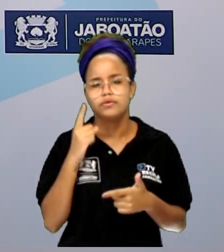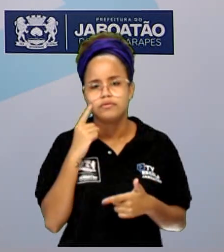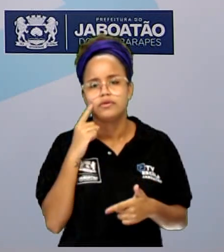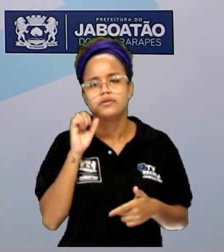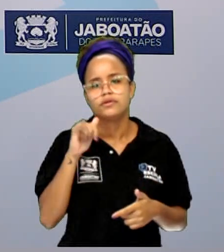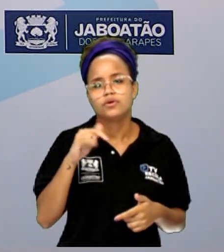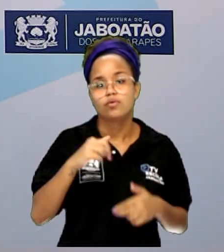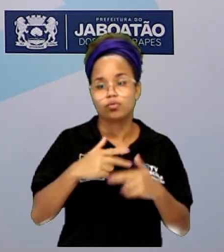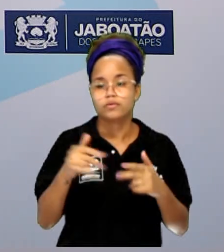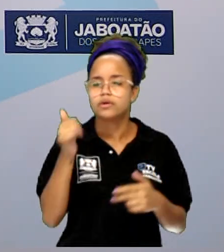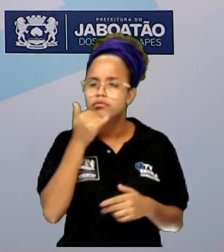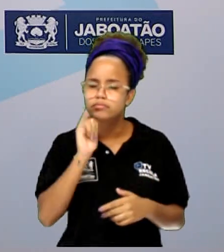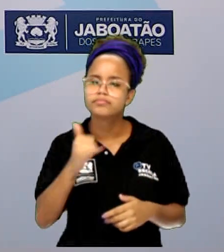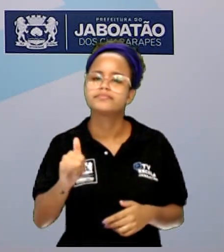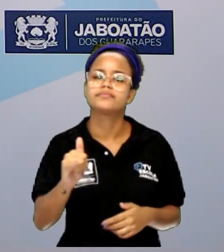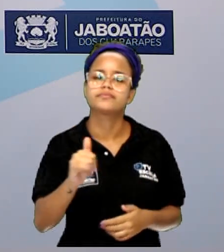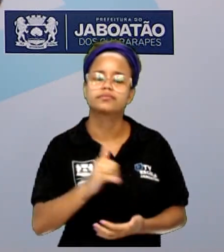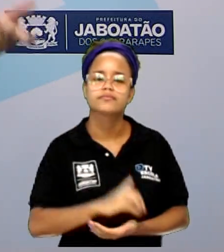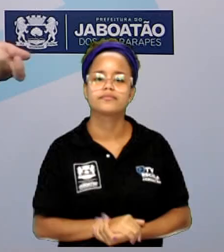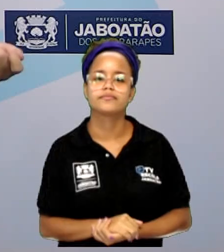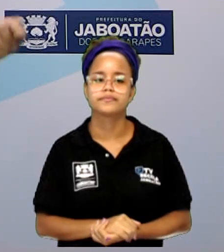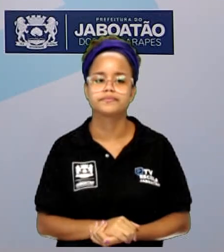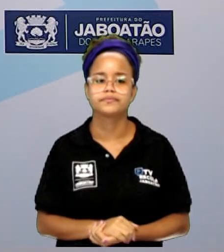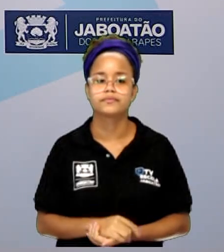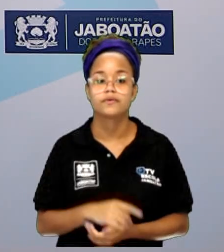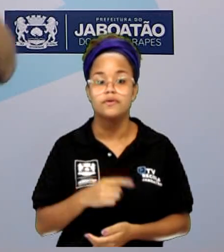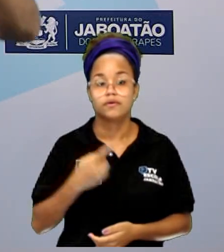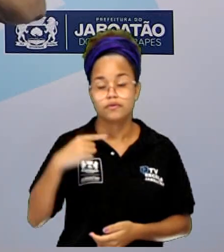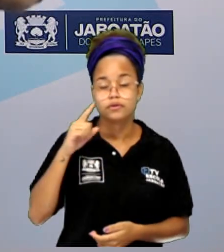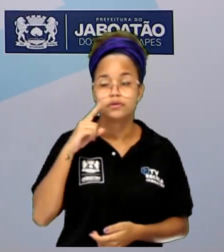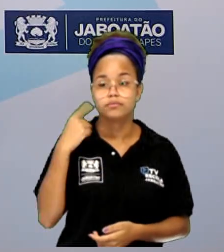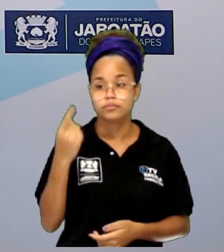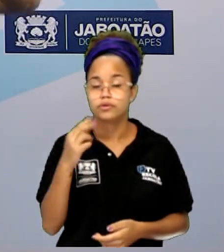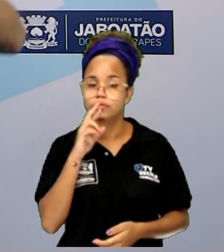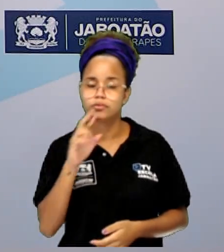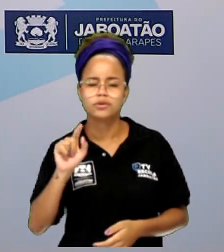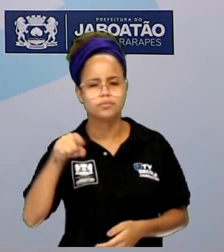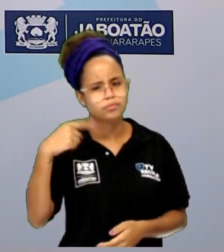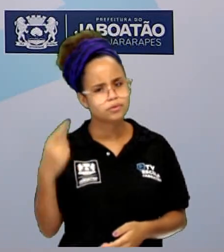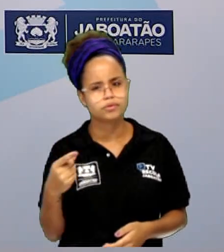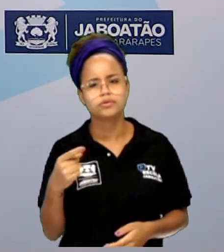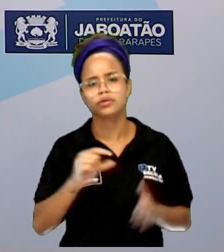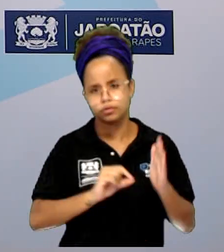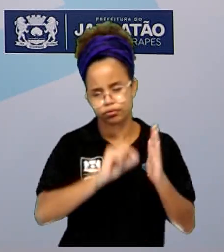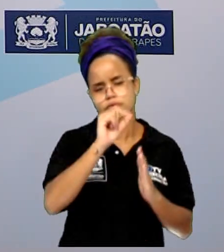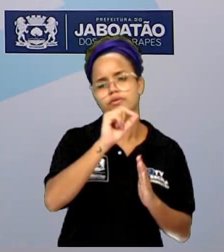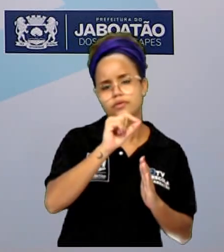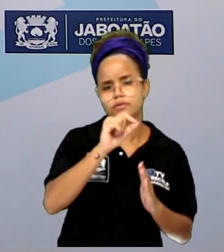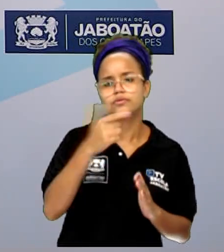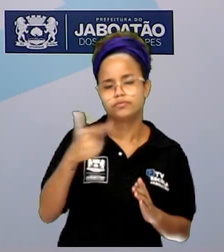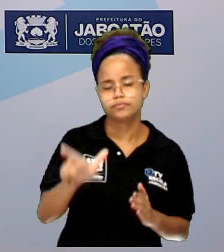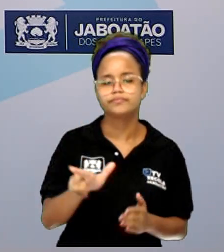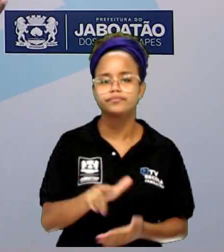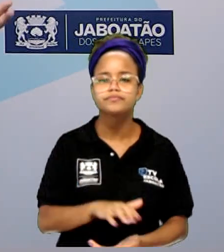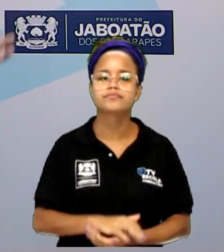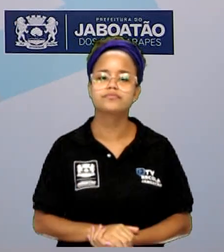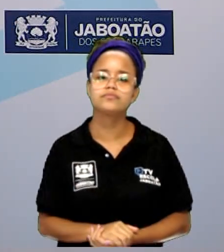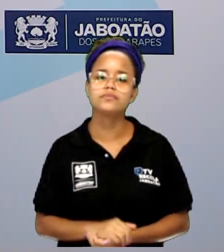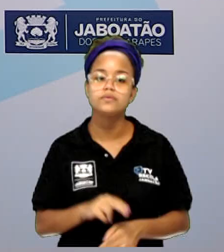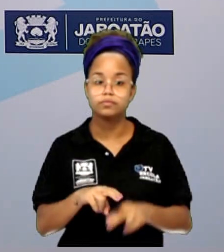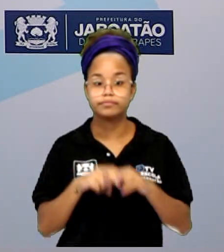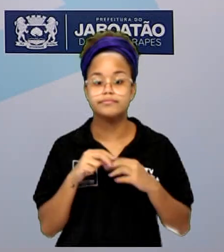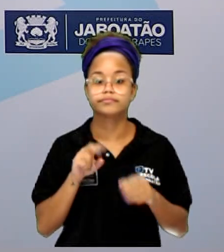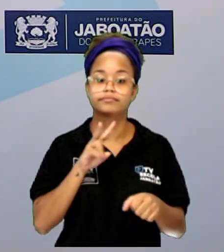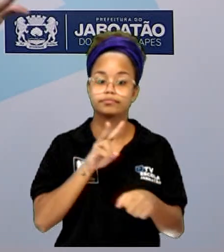eletrônico que queimou, alguma coisa assim, né, vai lá, resolve e liga o disjuntor novamente. Por uma questão de